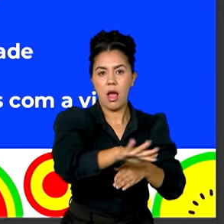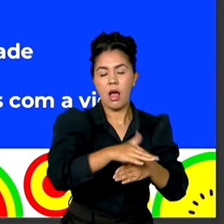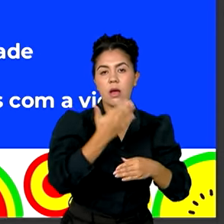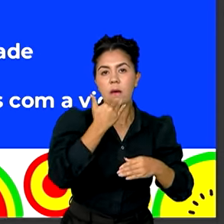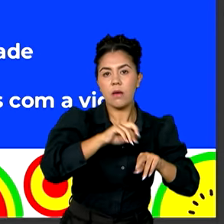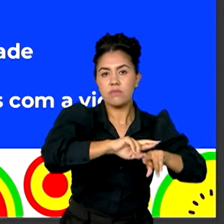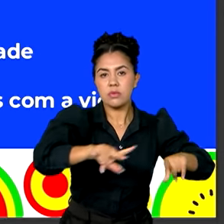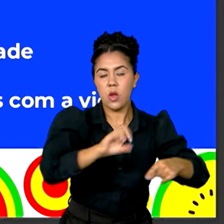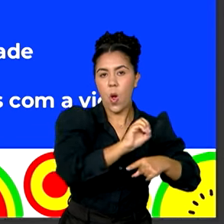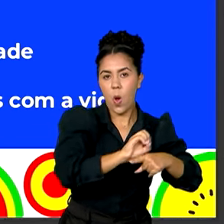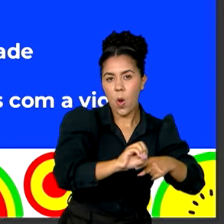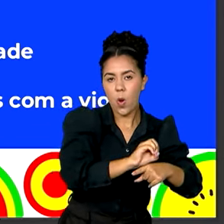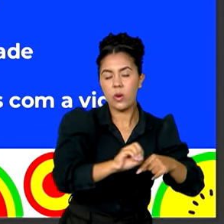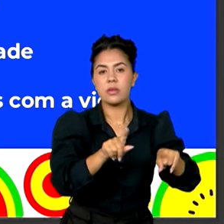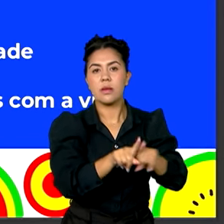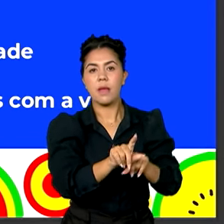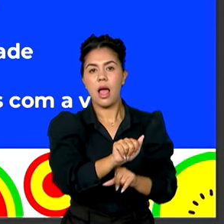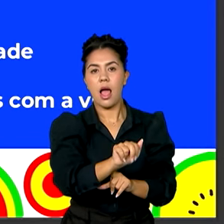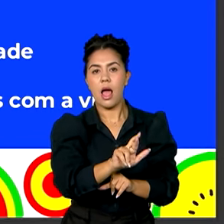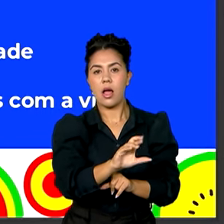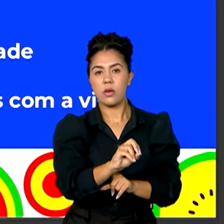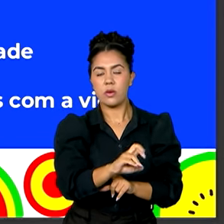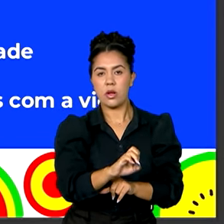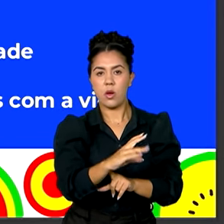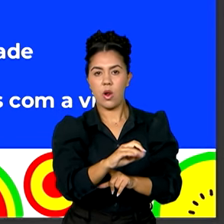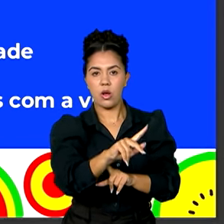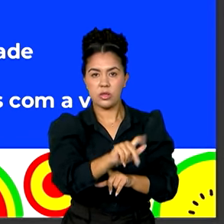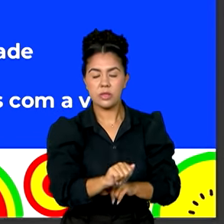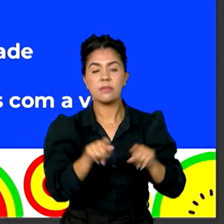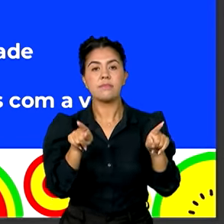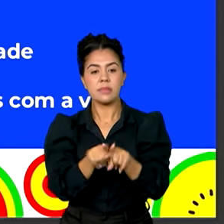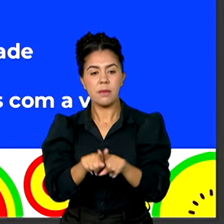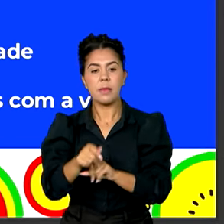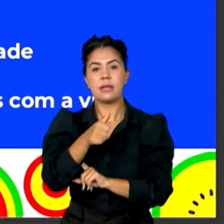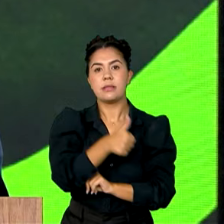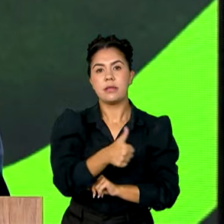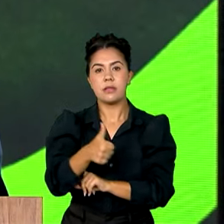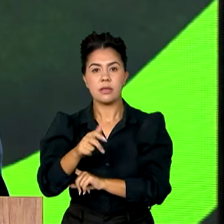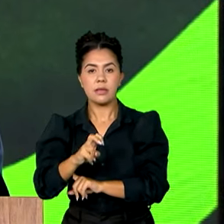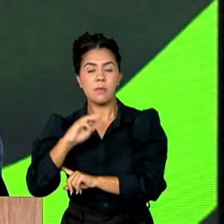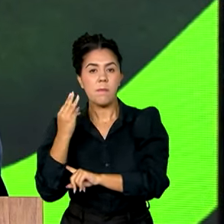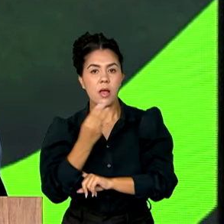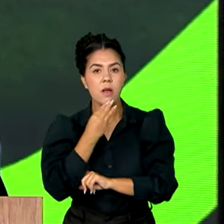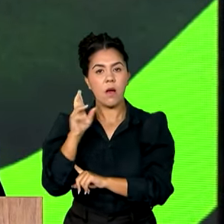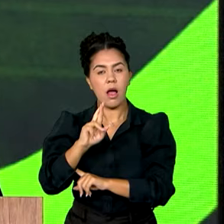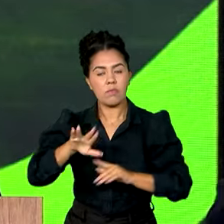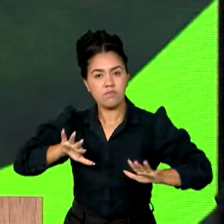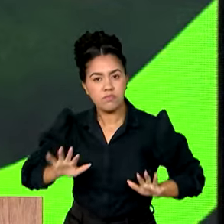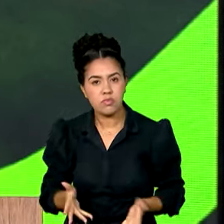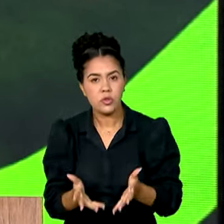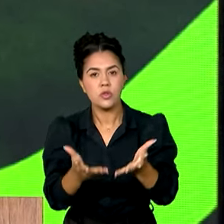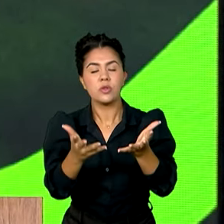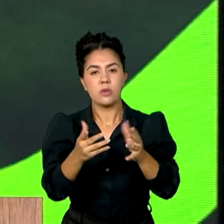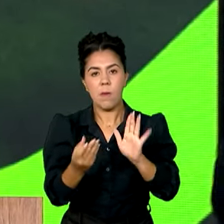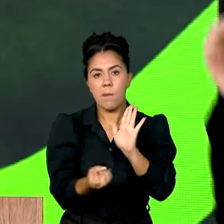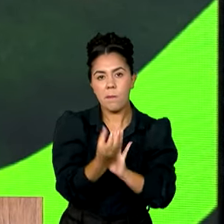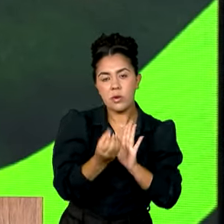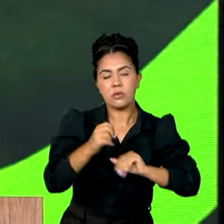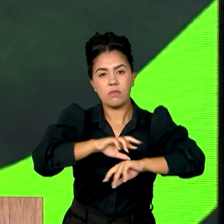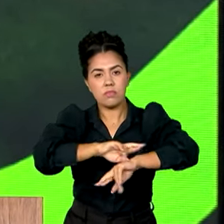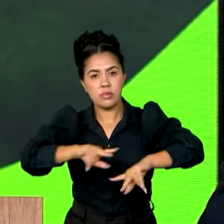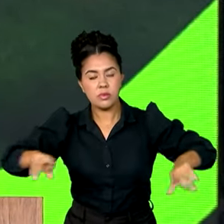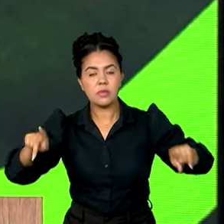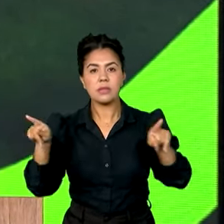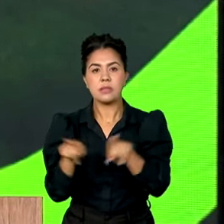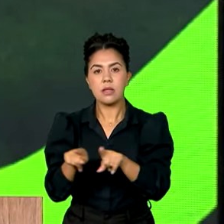115 milhões em fomento visando a inclusão produtiva e 100 milhões em parceria